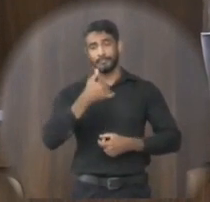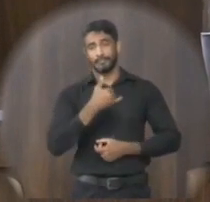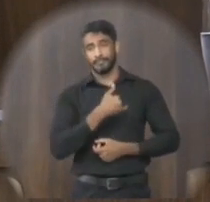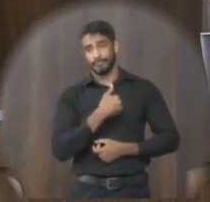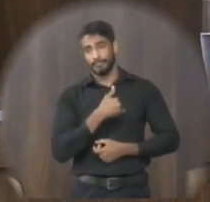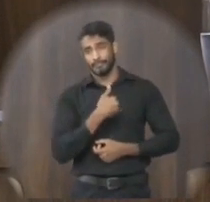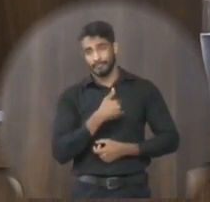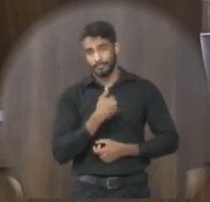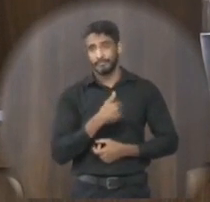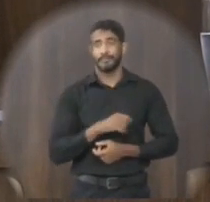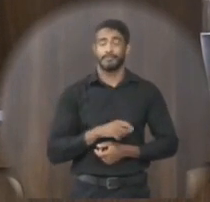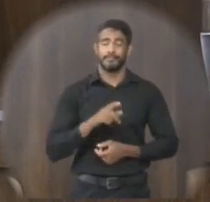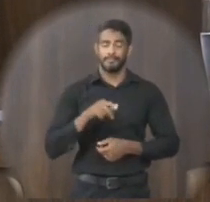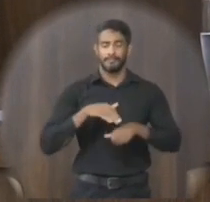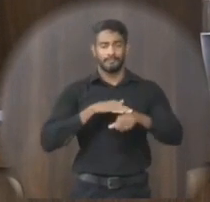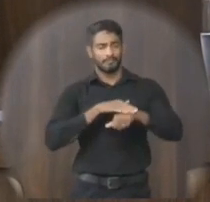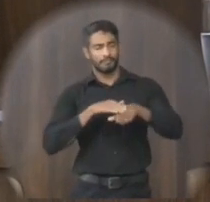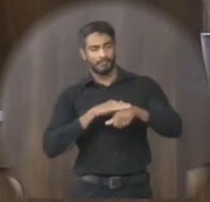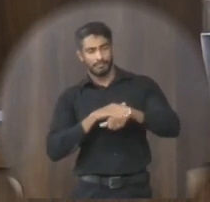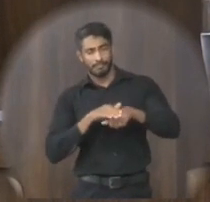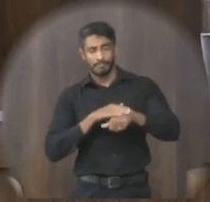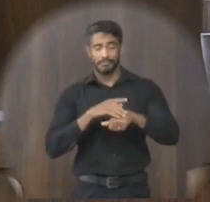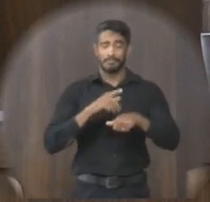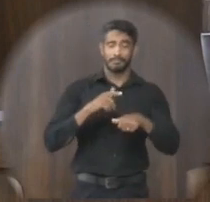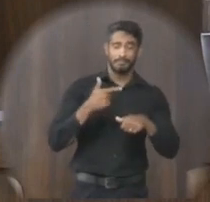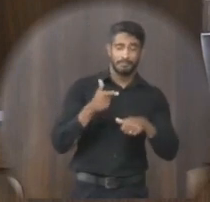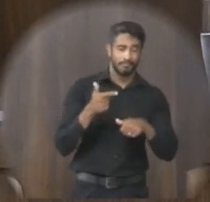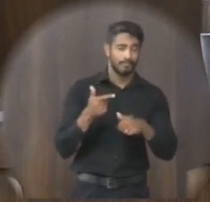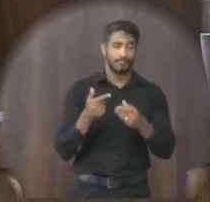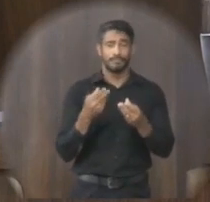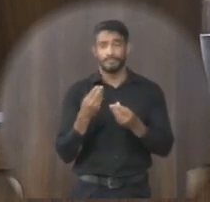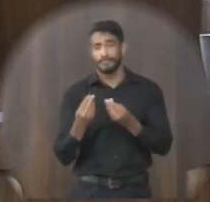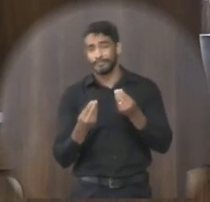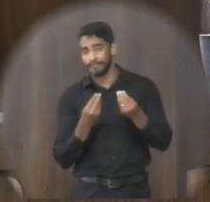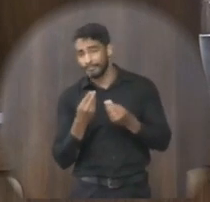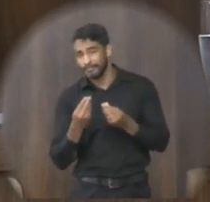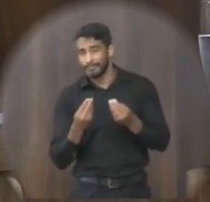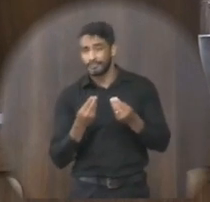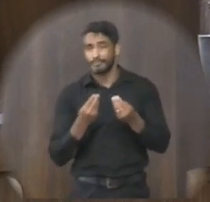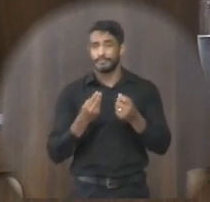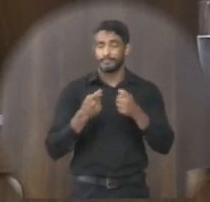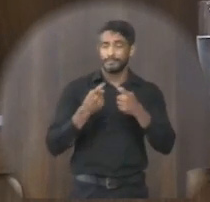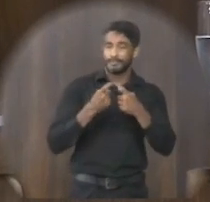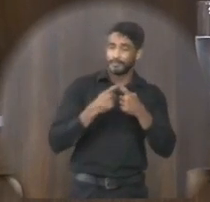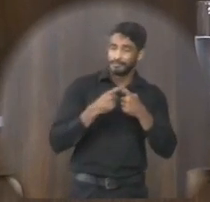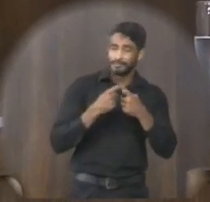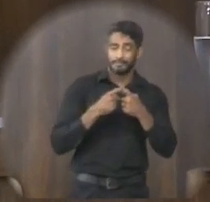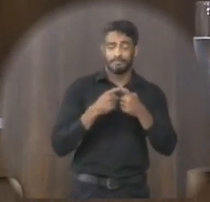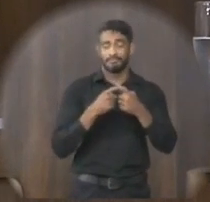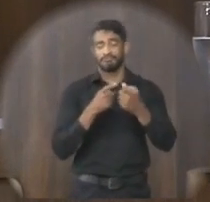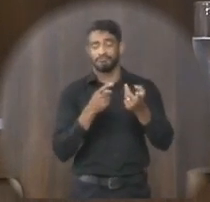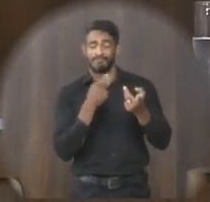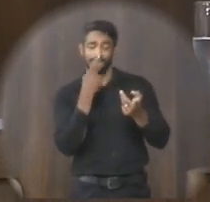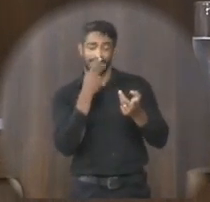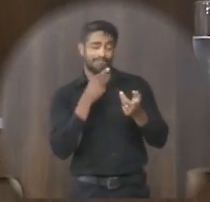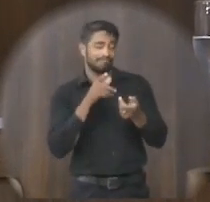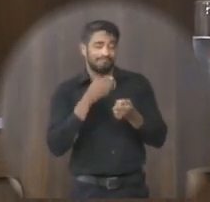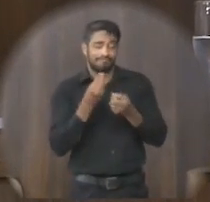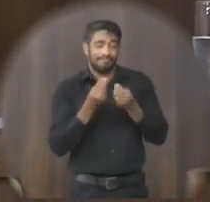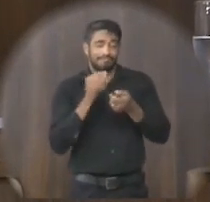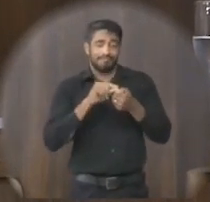conversava comigo nesse final de semana falando que não tinha mais a medicina já tinha desenganado não tinha mais o que fazer